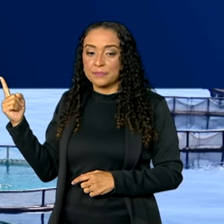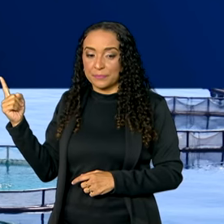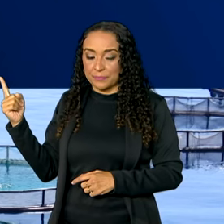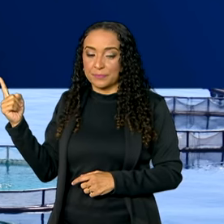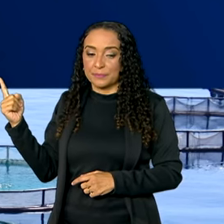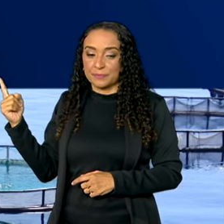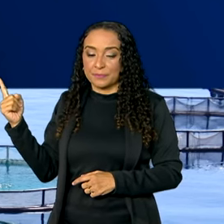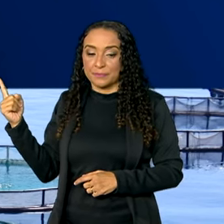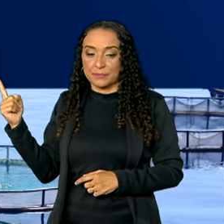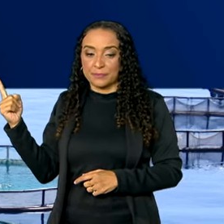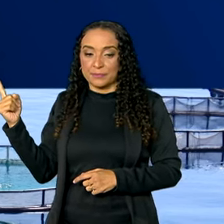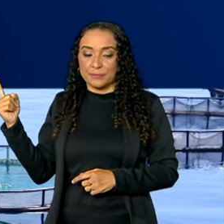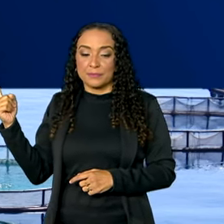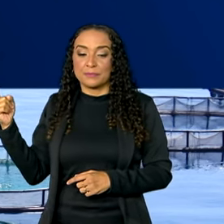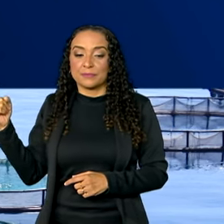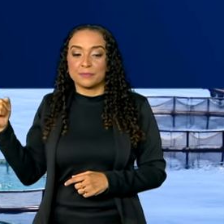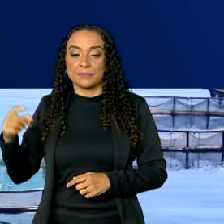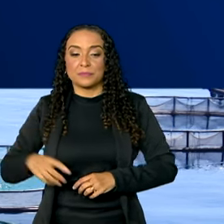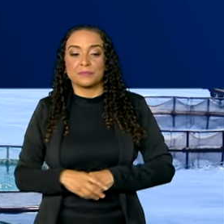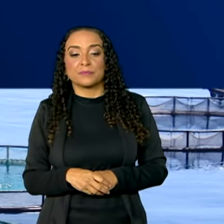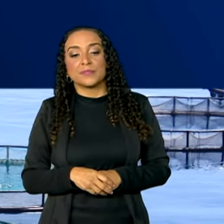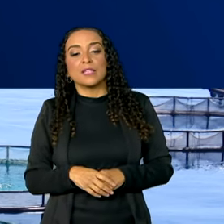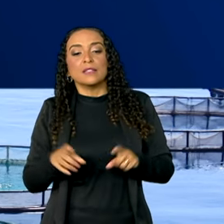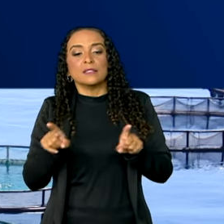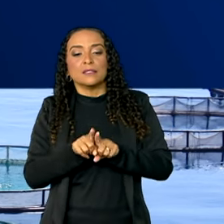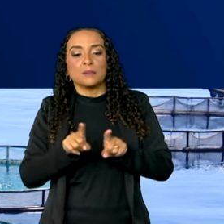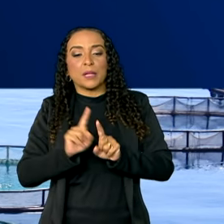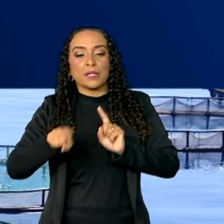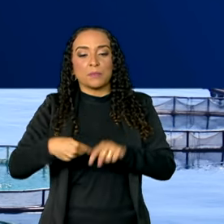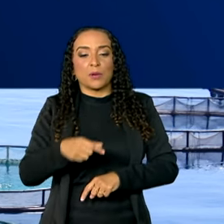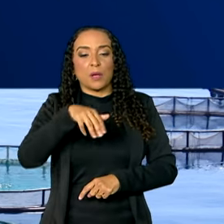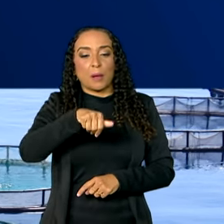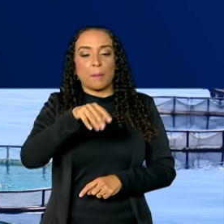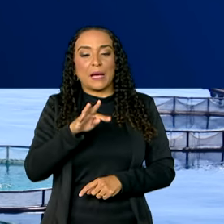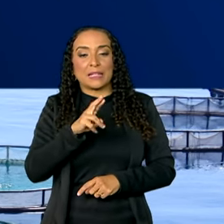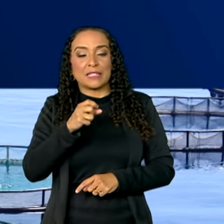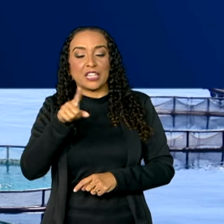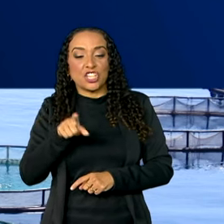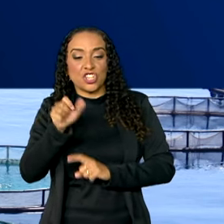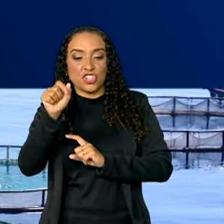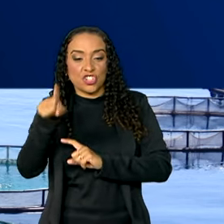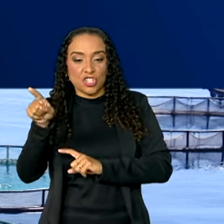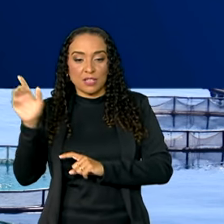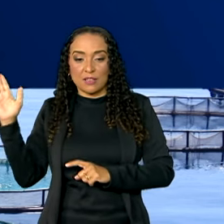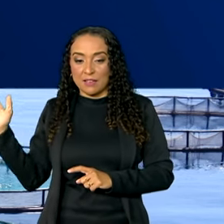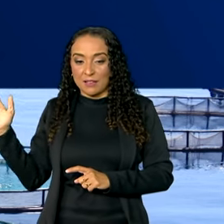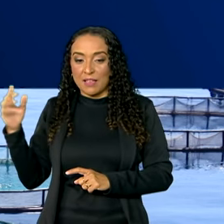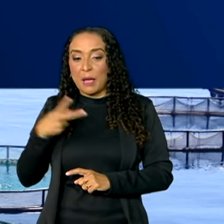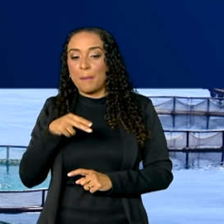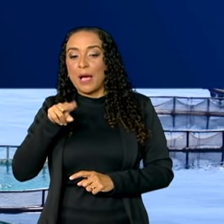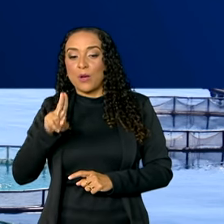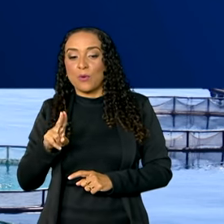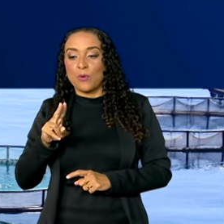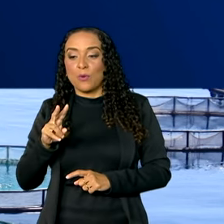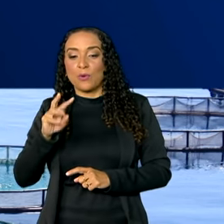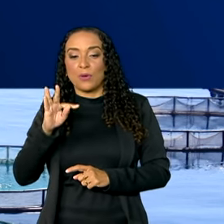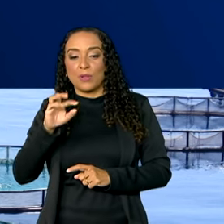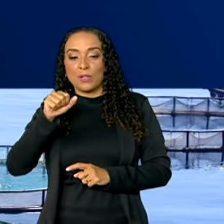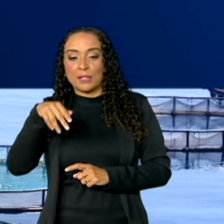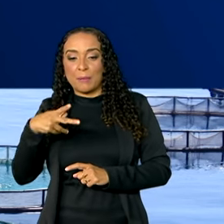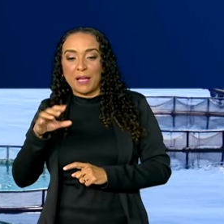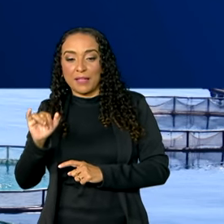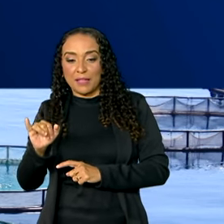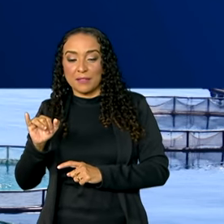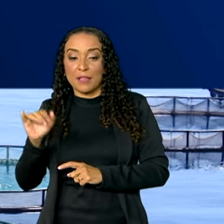,36% da produção, seguida pela Matrinchã, Pacu e Tambaqui. Já na